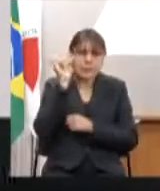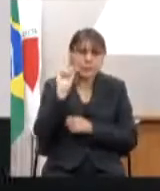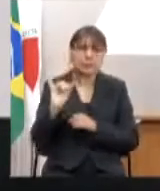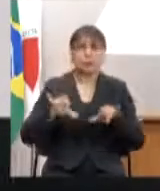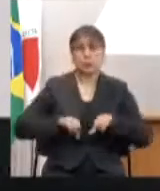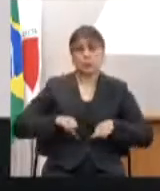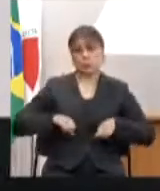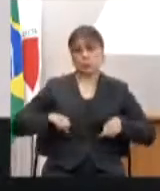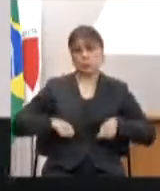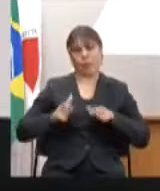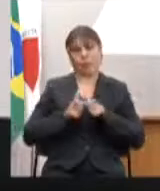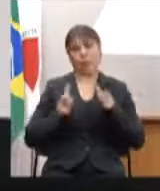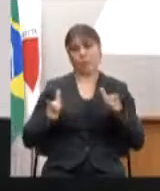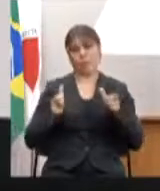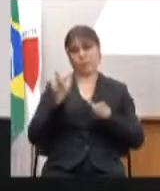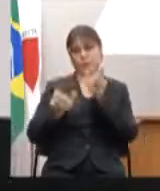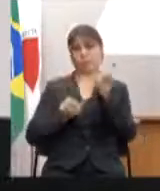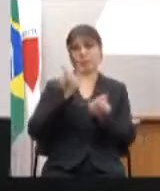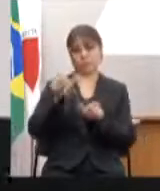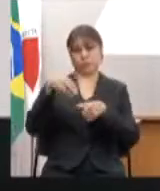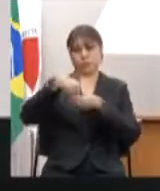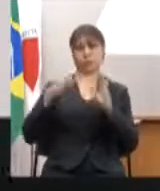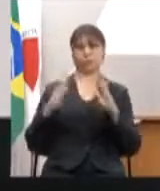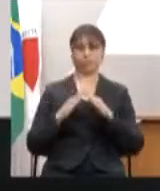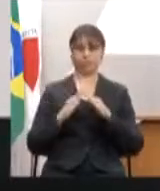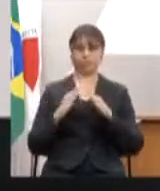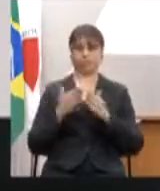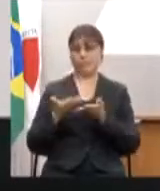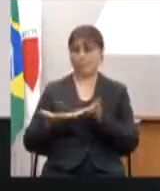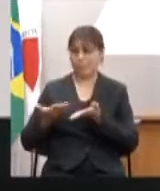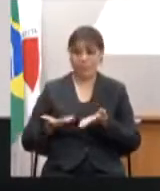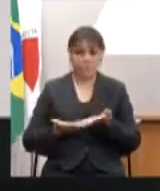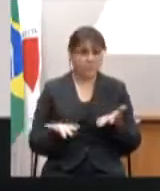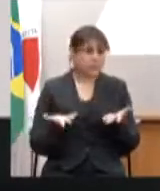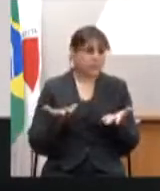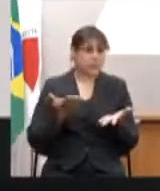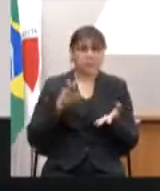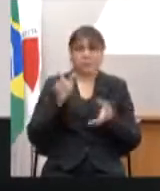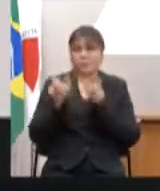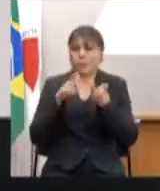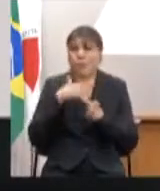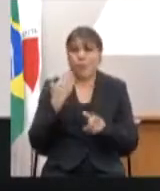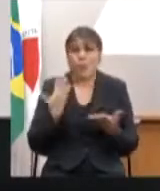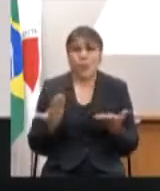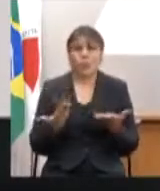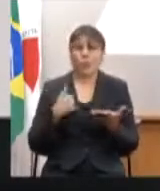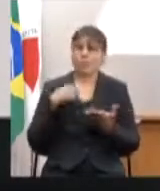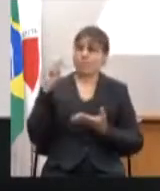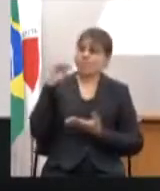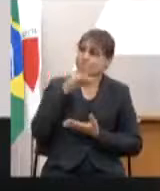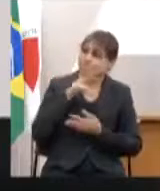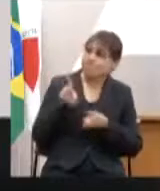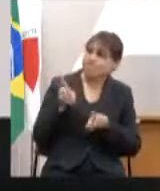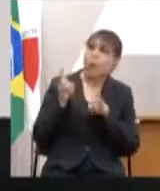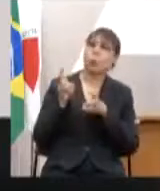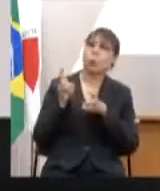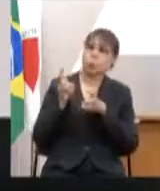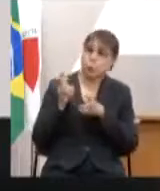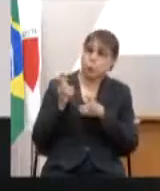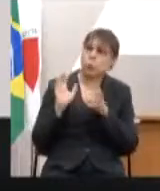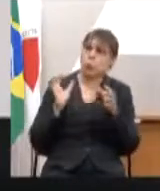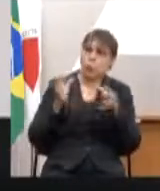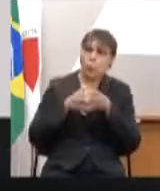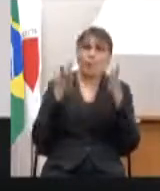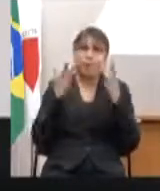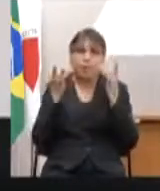que estão sofrendo em casa, que estão perdendo pessoas queridas. Eu vejo o trabalho maravilhoso que os grupos de